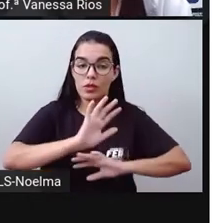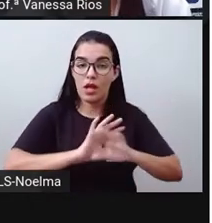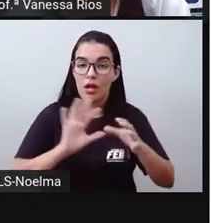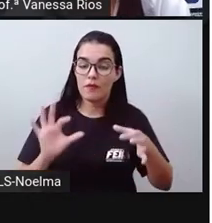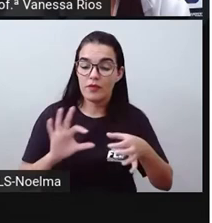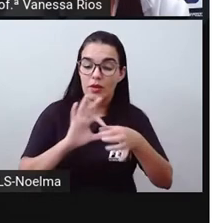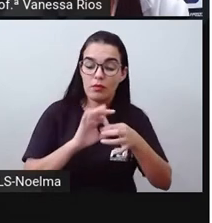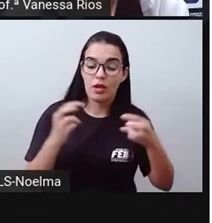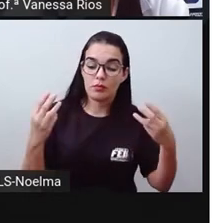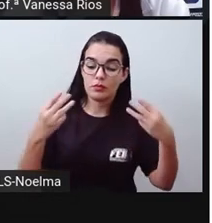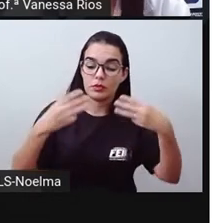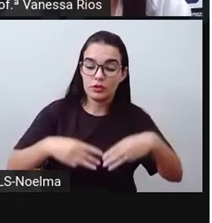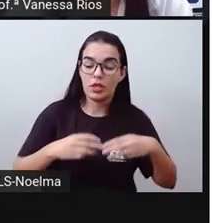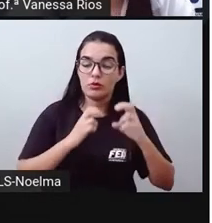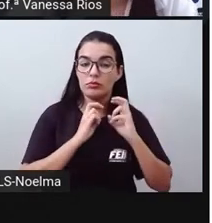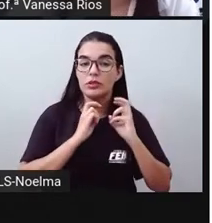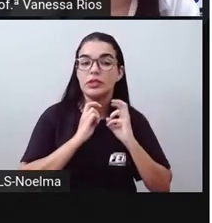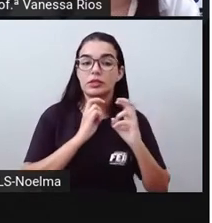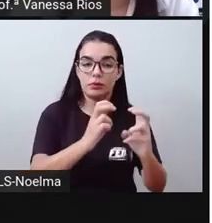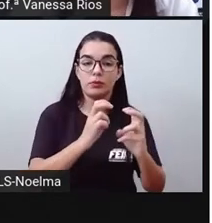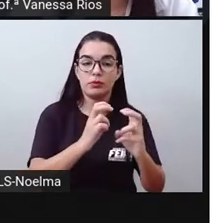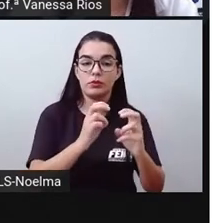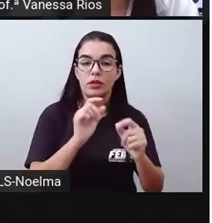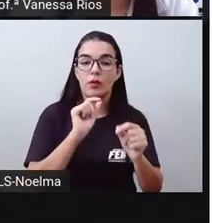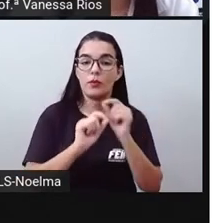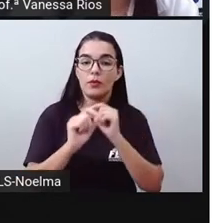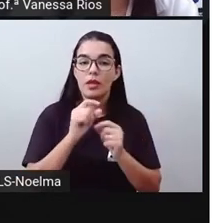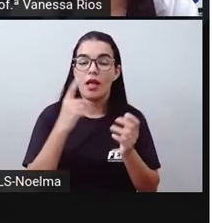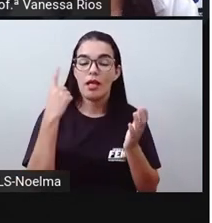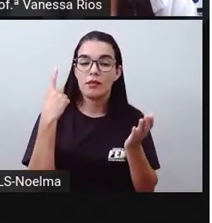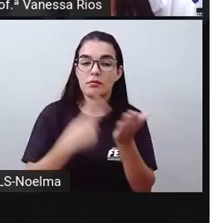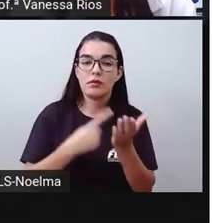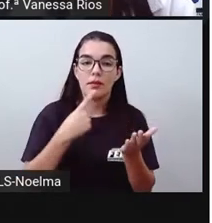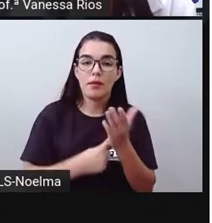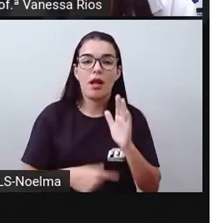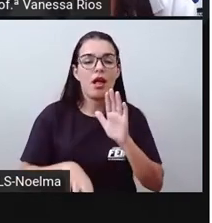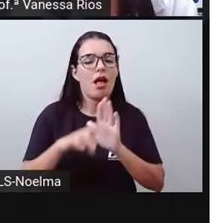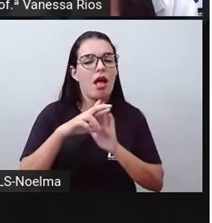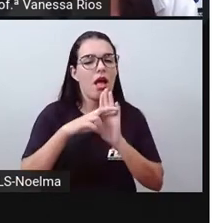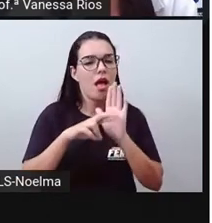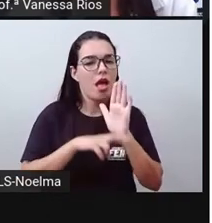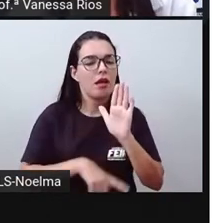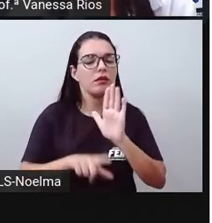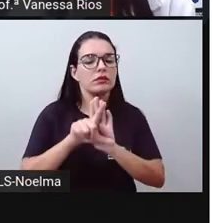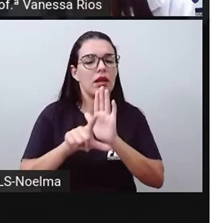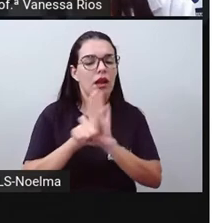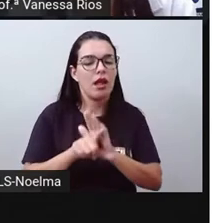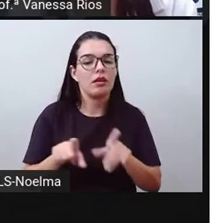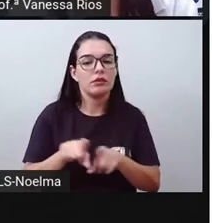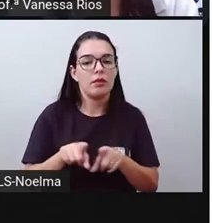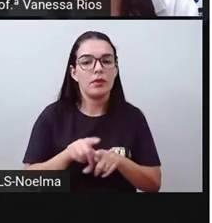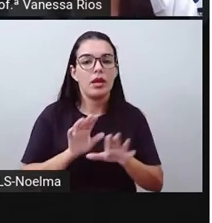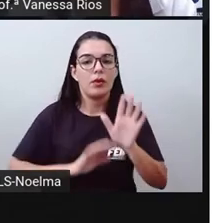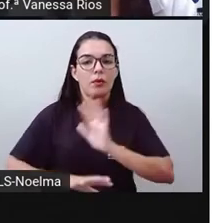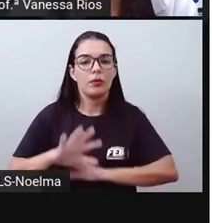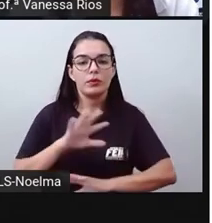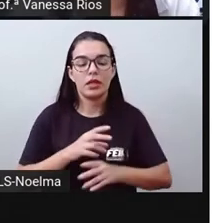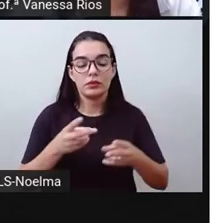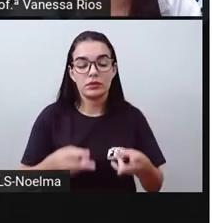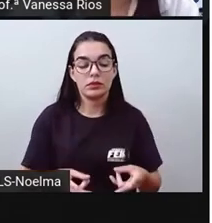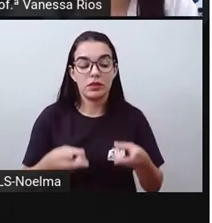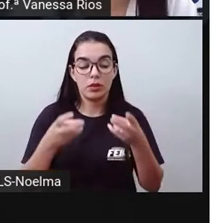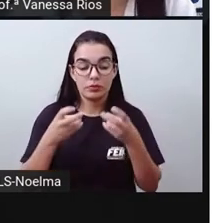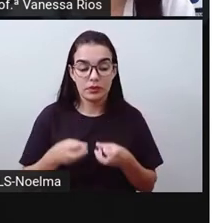dos Transportes. É quem vai estabelecer aí determinadas regras e ter o cuidado com a observação